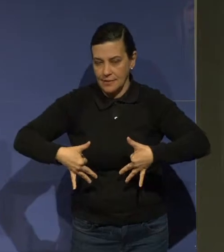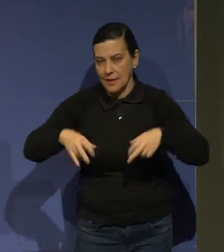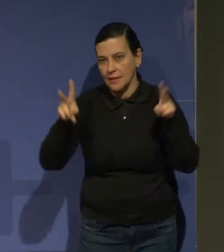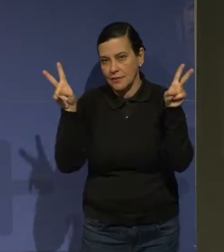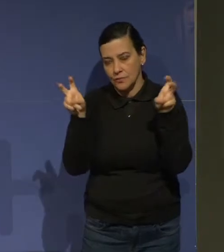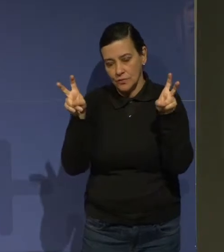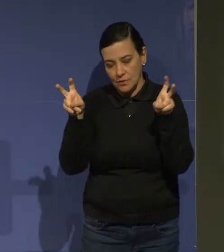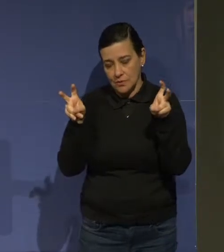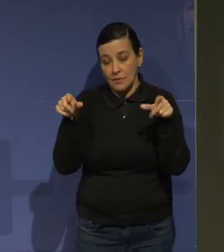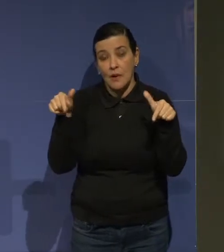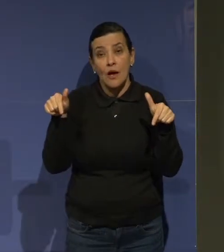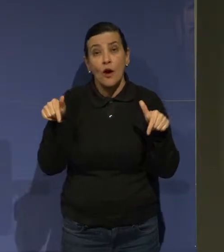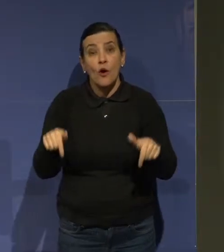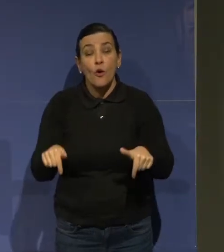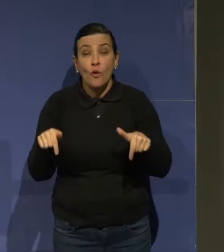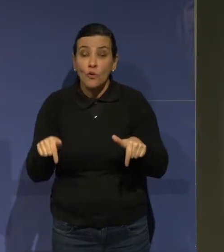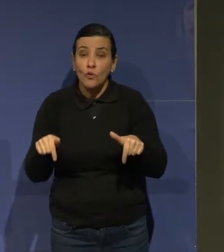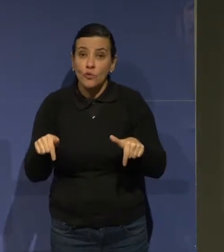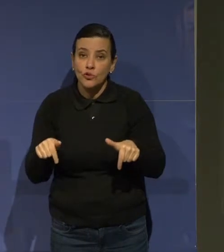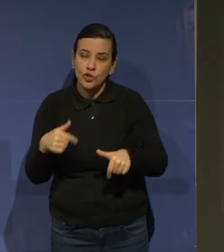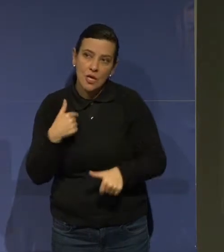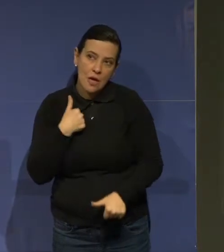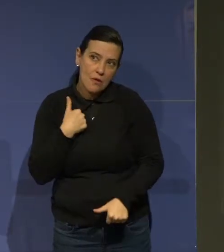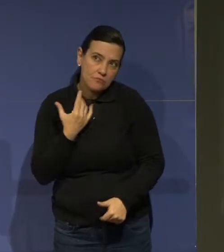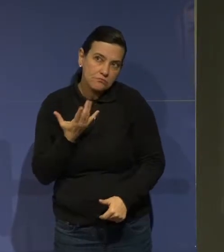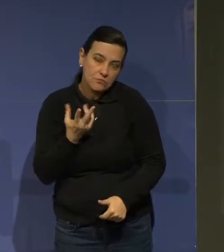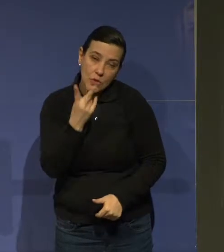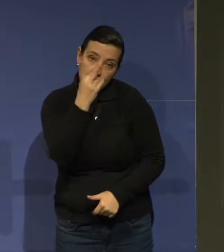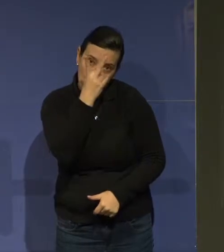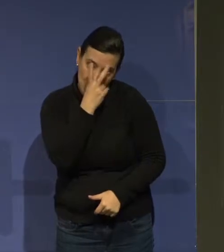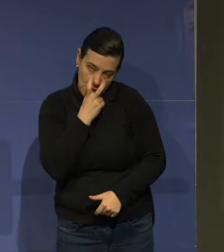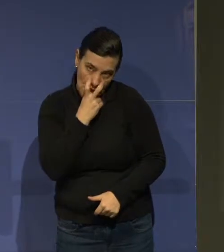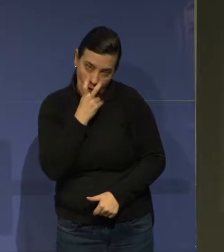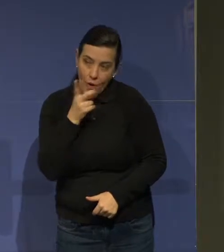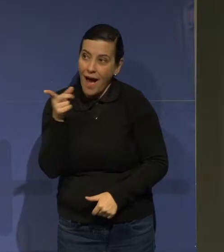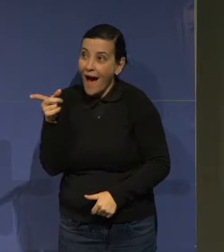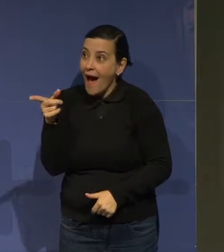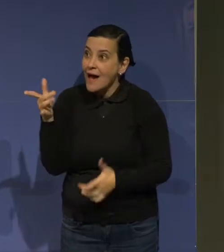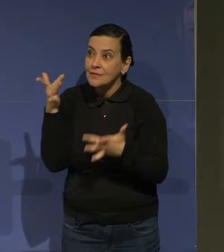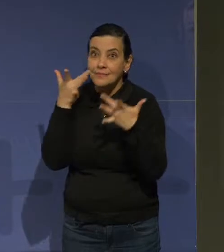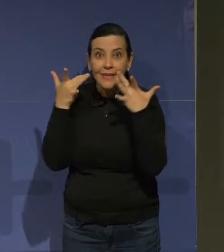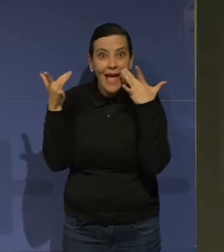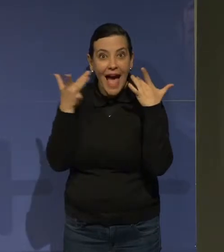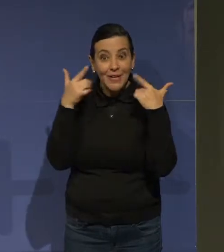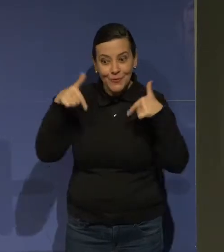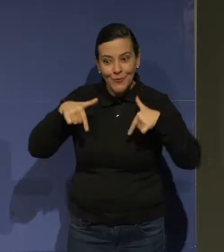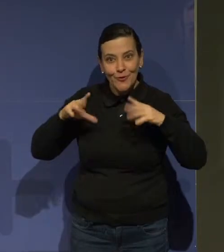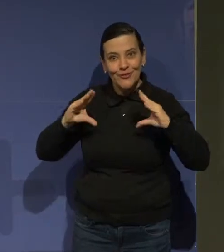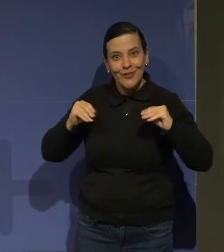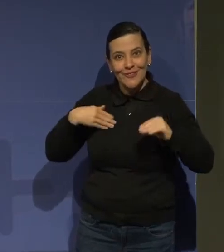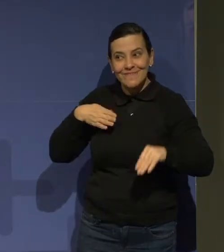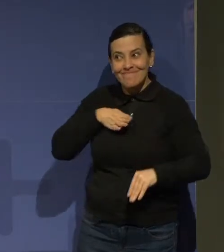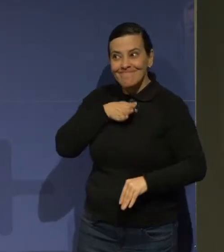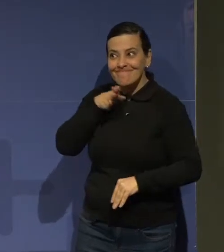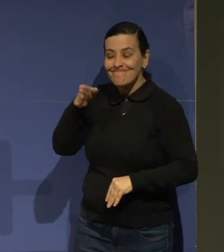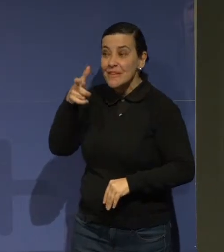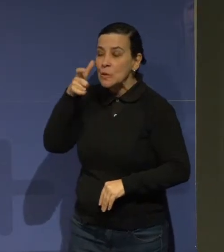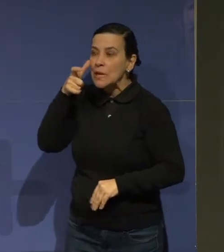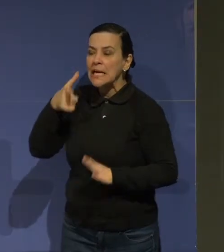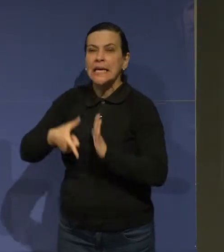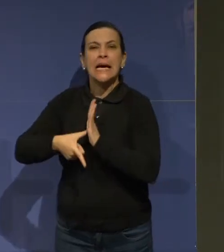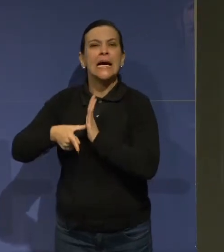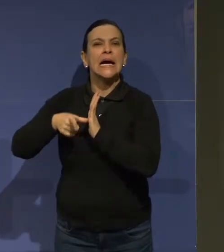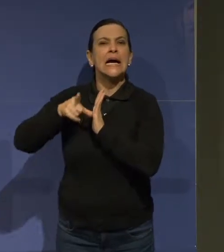Hoje, se eu sou cego, eu quero é o teatro, hoje à noite. Eu quero saber que peça está